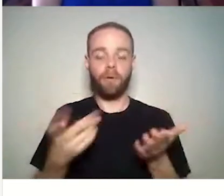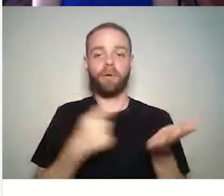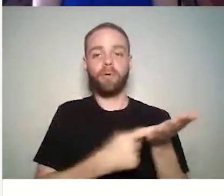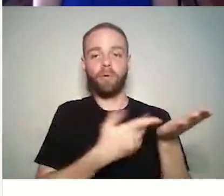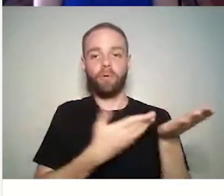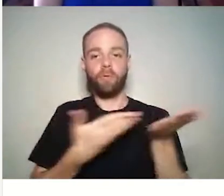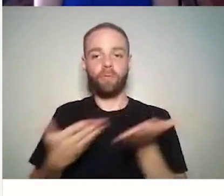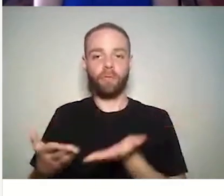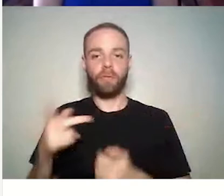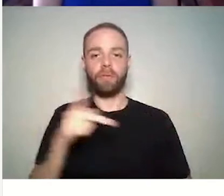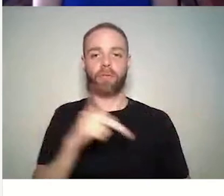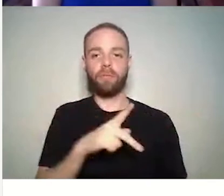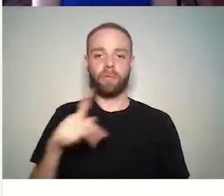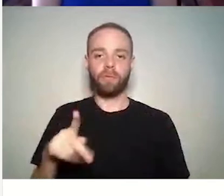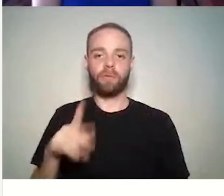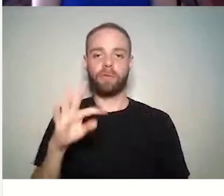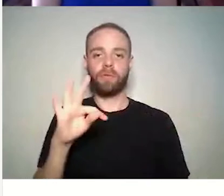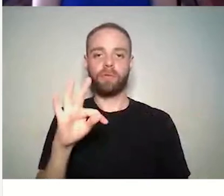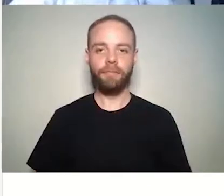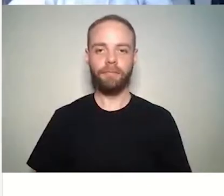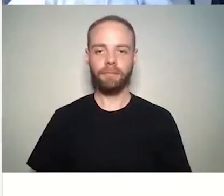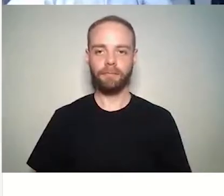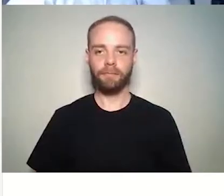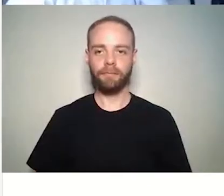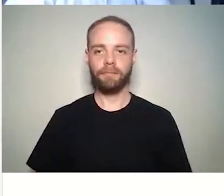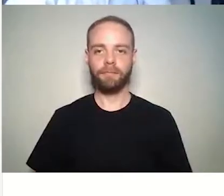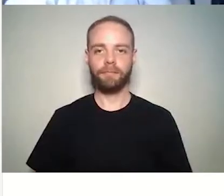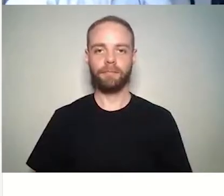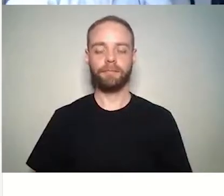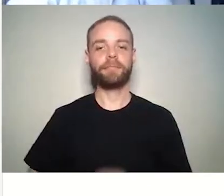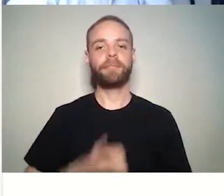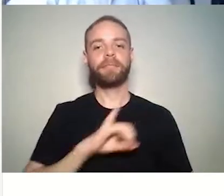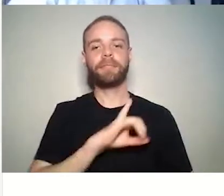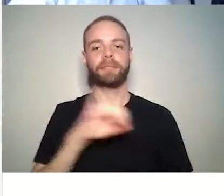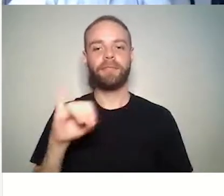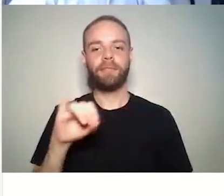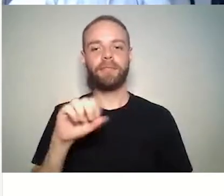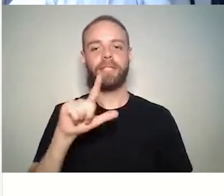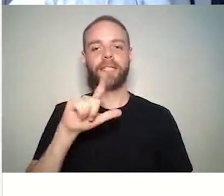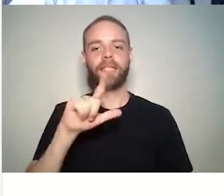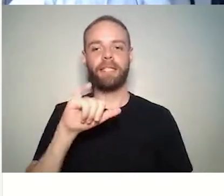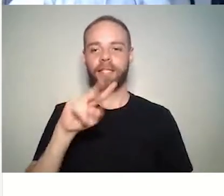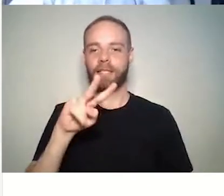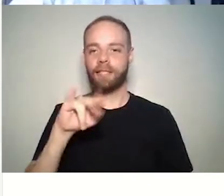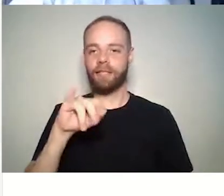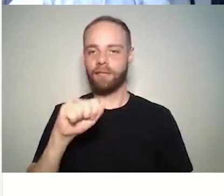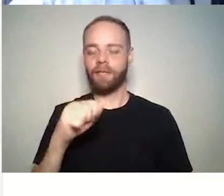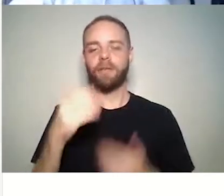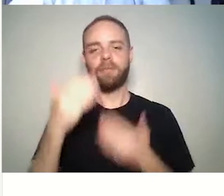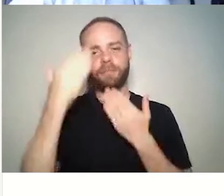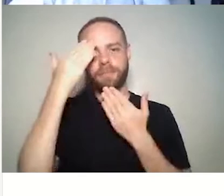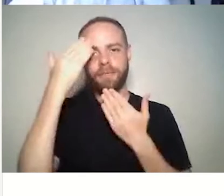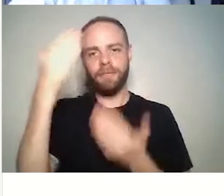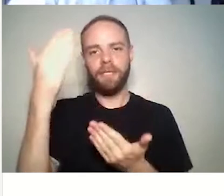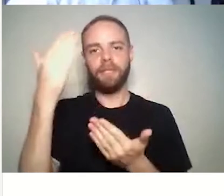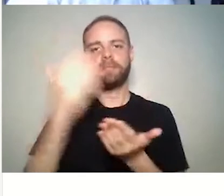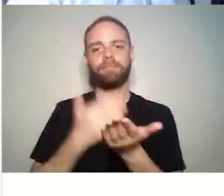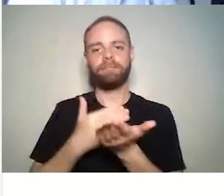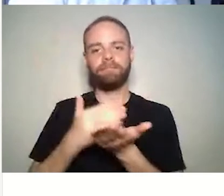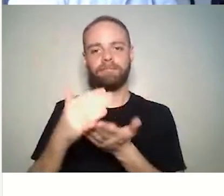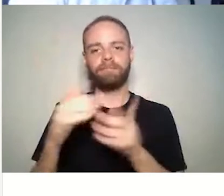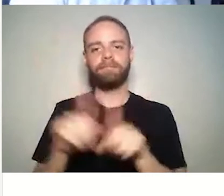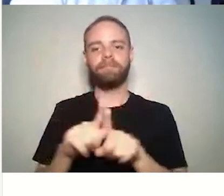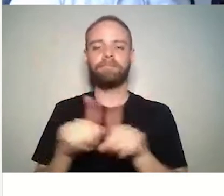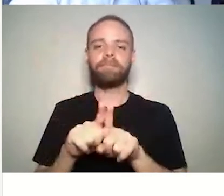professor Tiago Braga para fazer a sua exposição. Oi, Lívia, muito obrigado pela introdução. Obrigado, professora Wilson, pelo